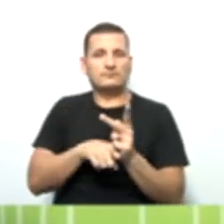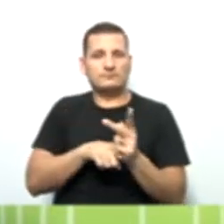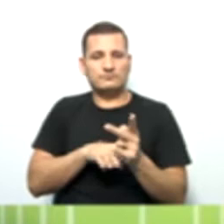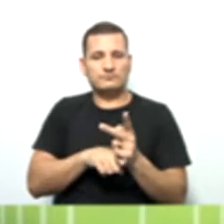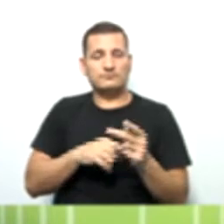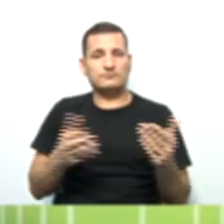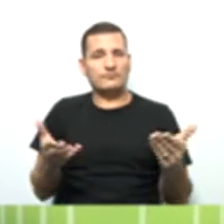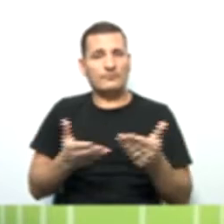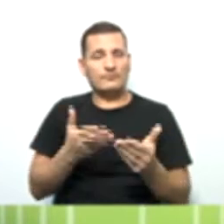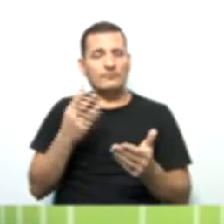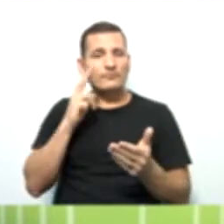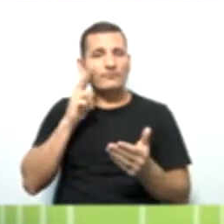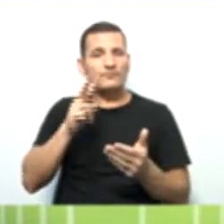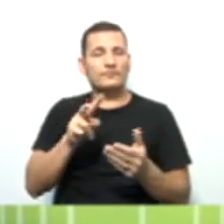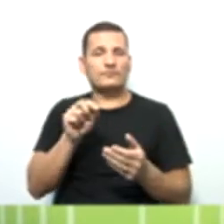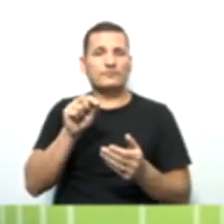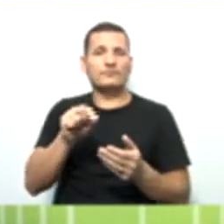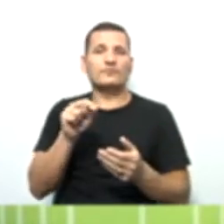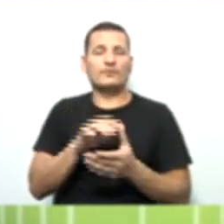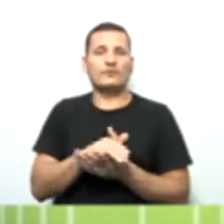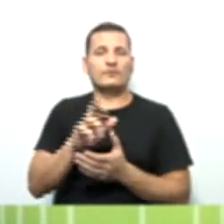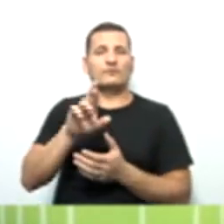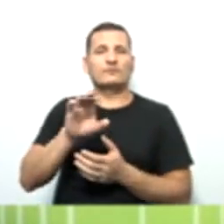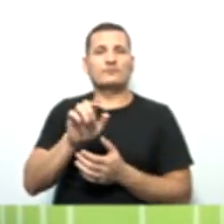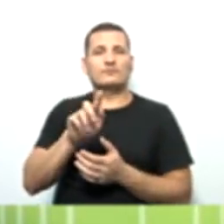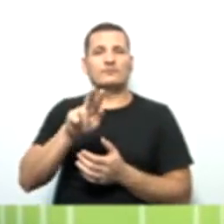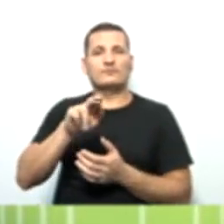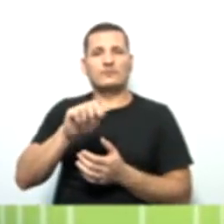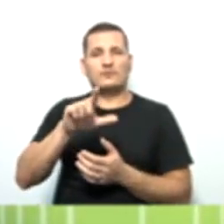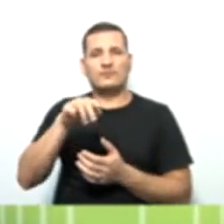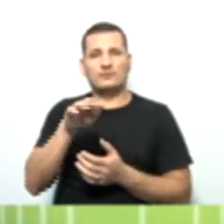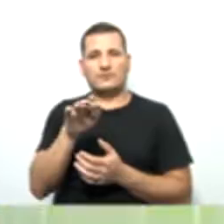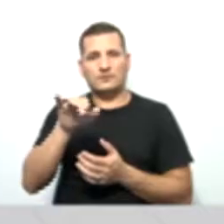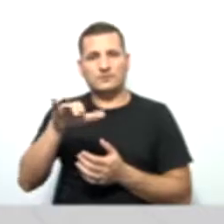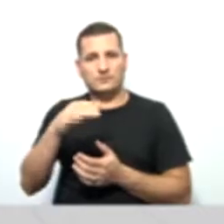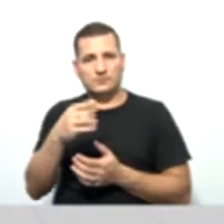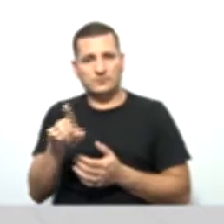vamos ver um pouquinho da regulamentação da auditoria. Vamos lá?